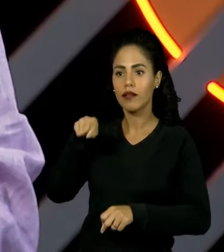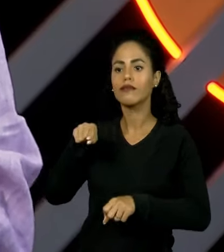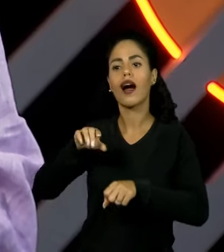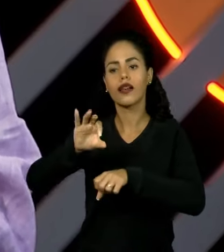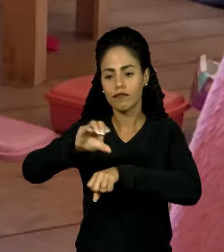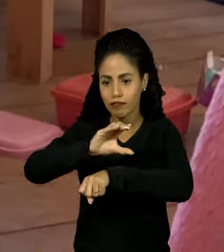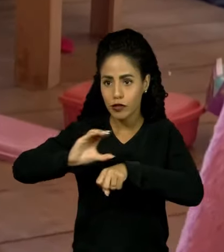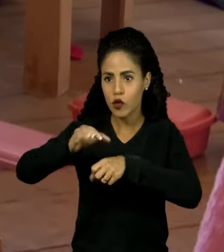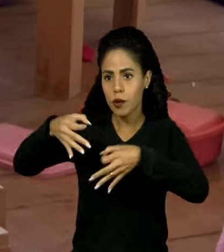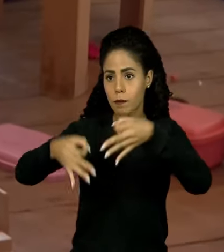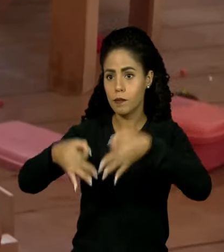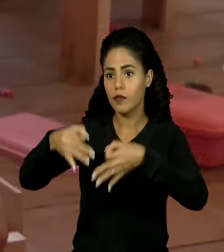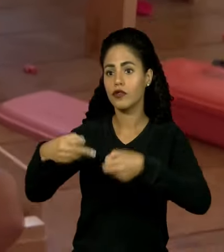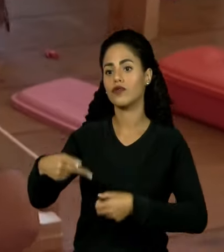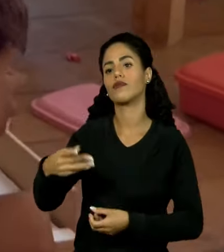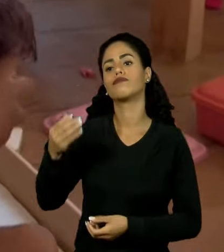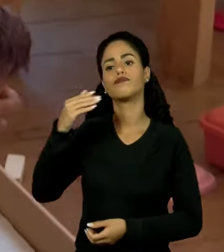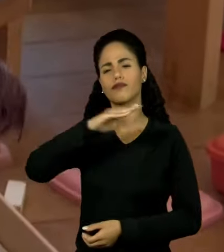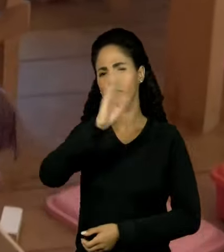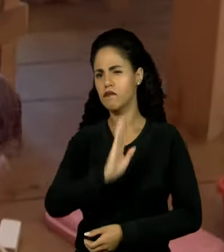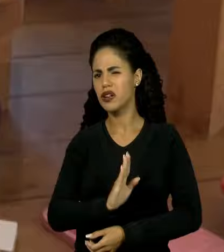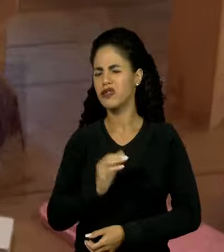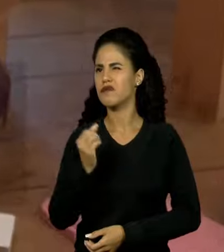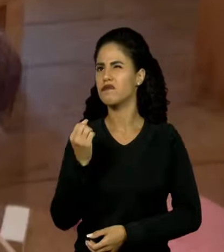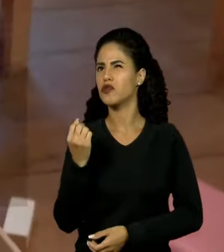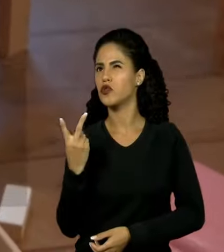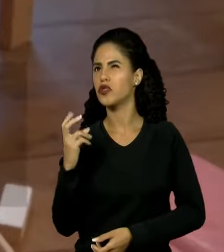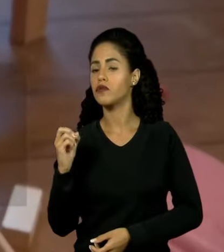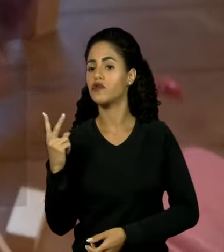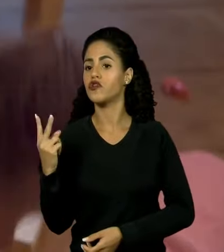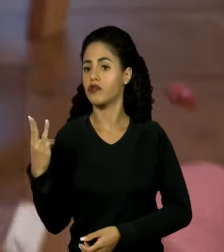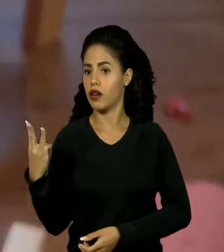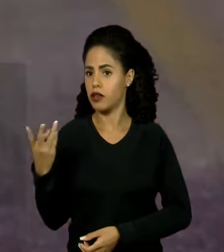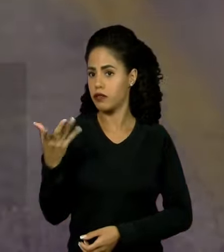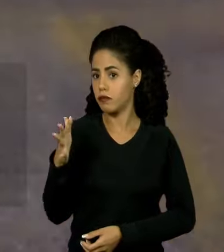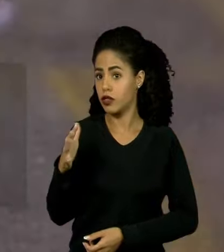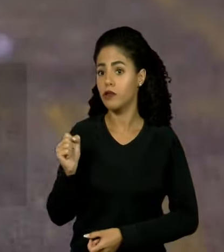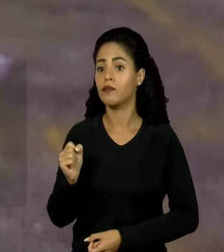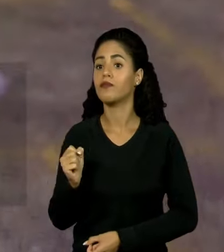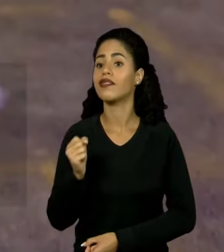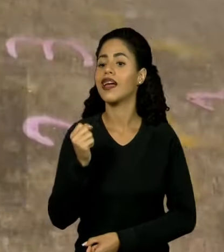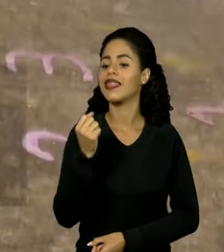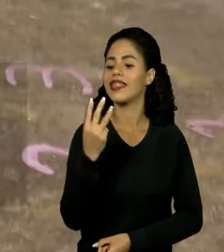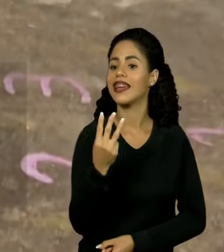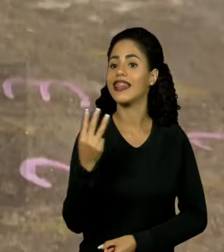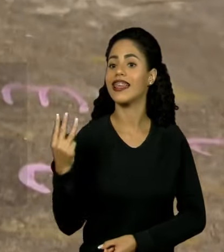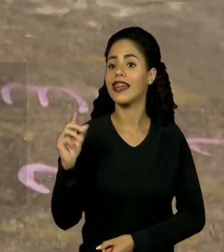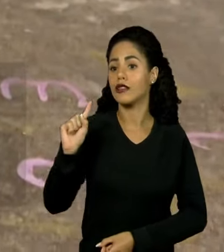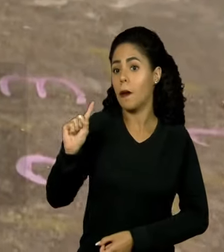de Justiça, o Brasil tinha, em 2023, 33